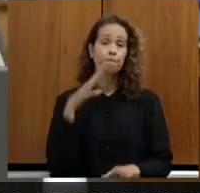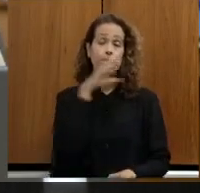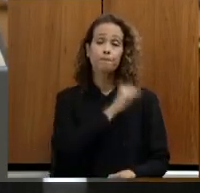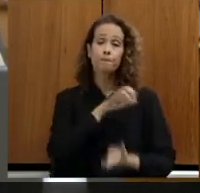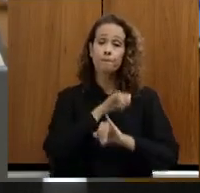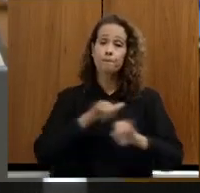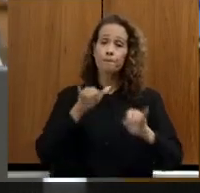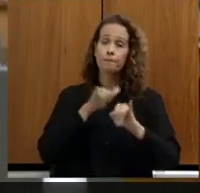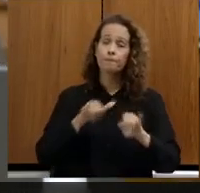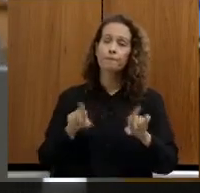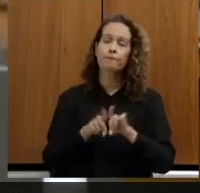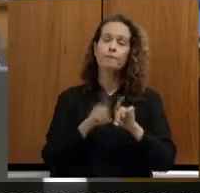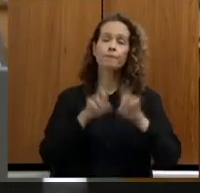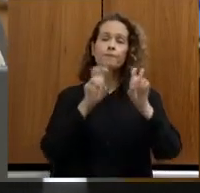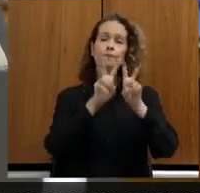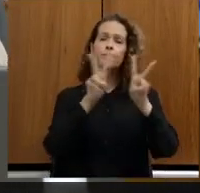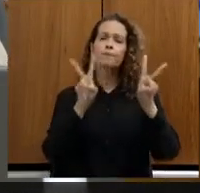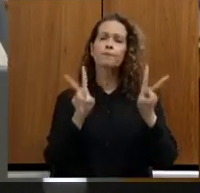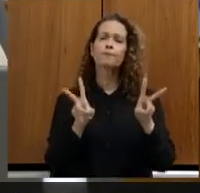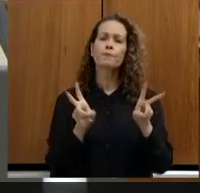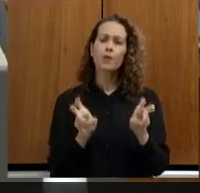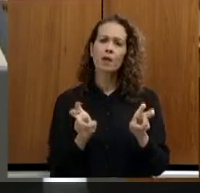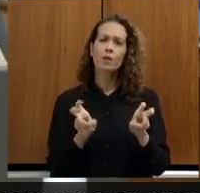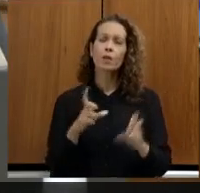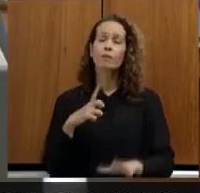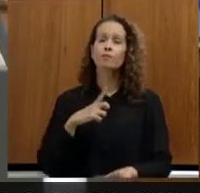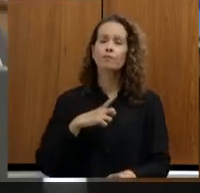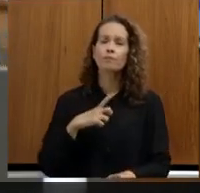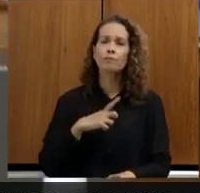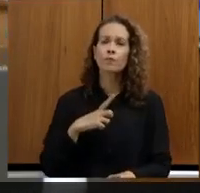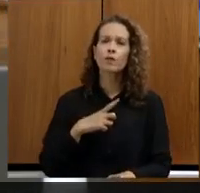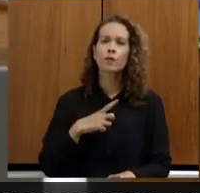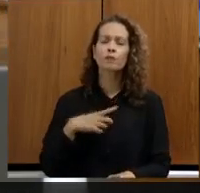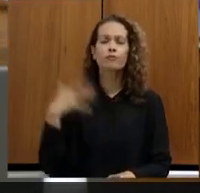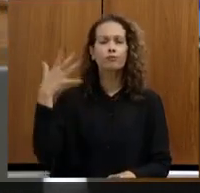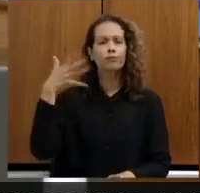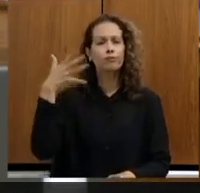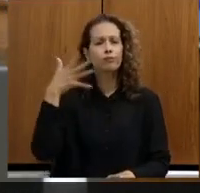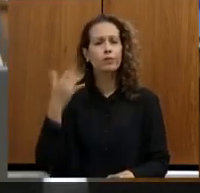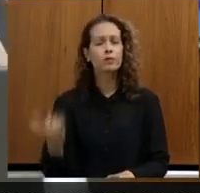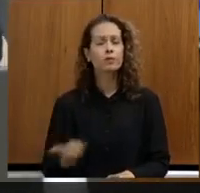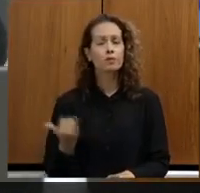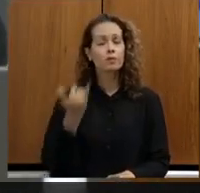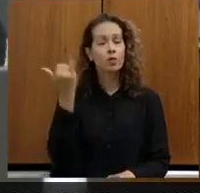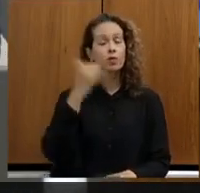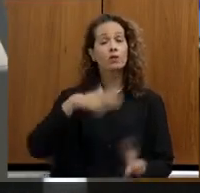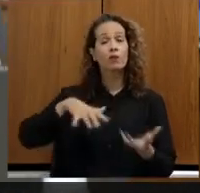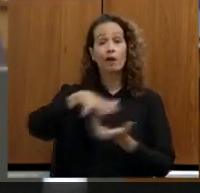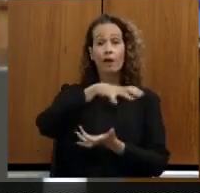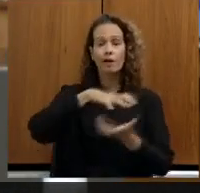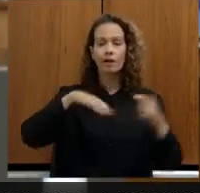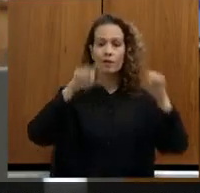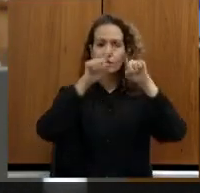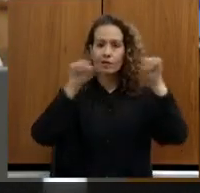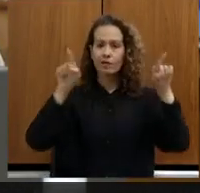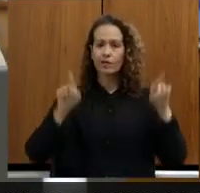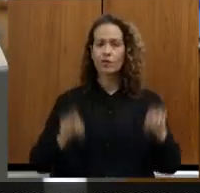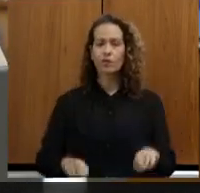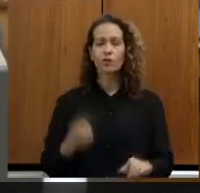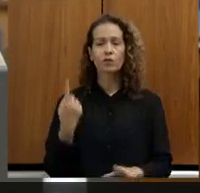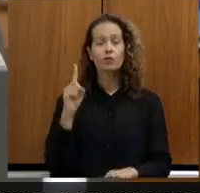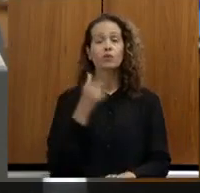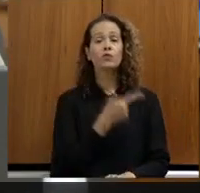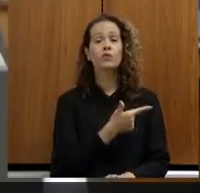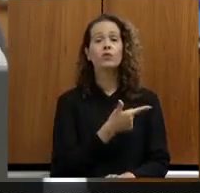de um tema que ocupou a pauta tão importante a greve dos servidores deflagrada no último dia 29 e que nós